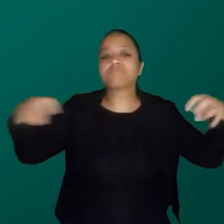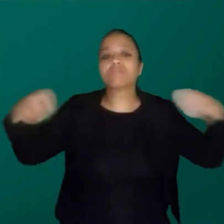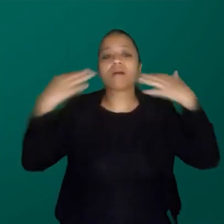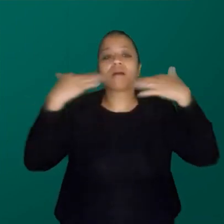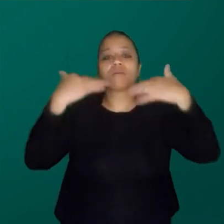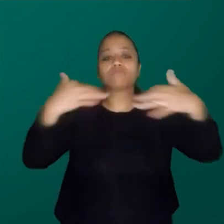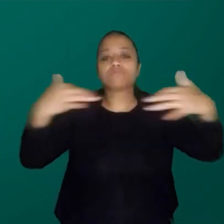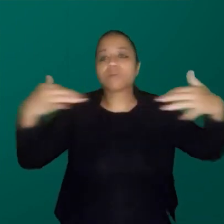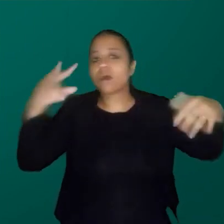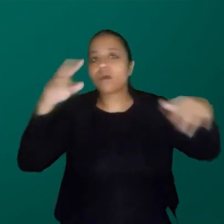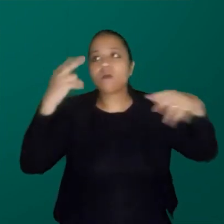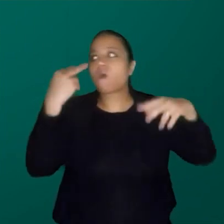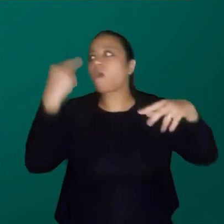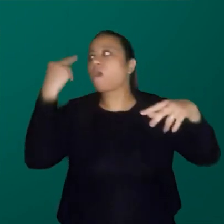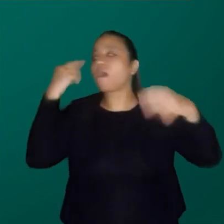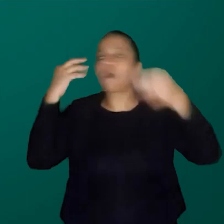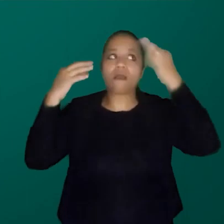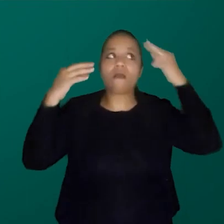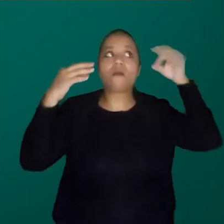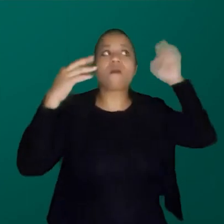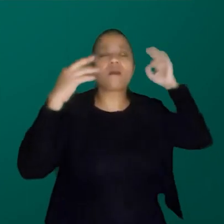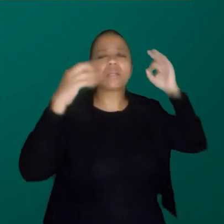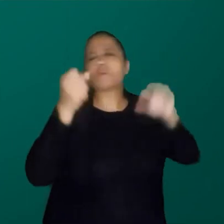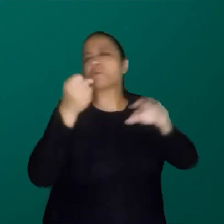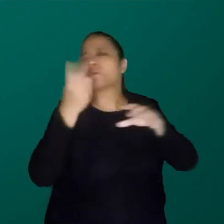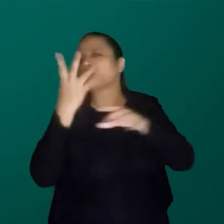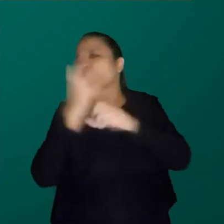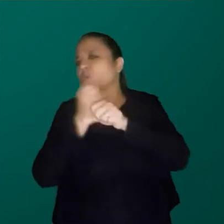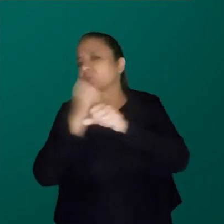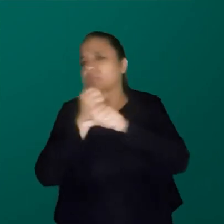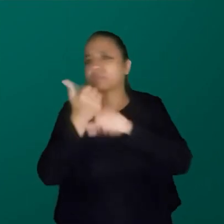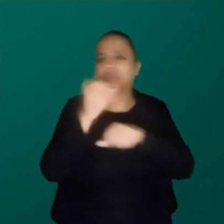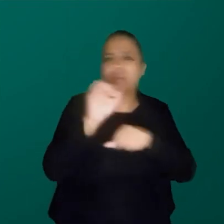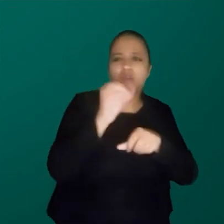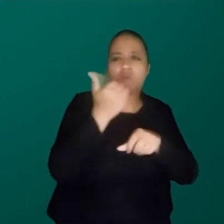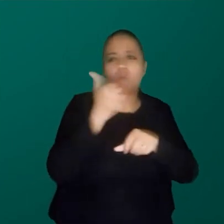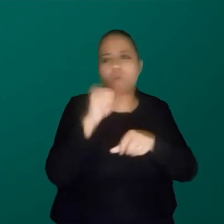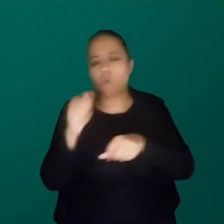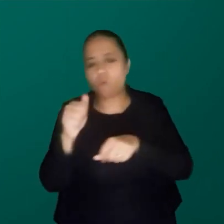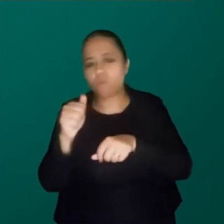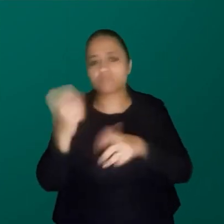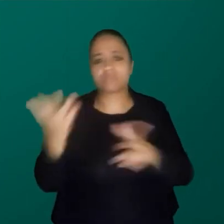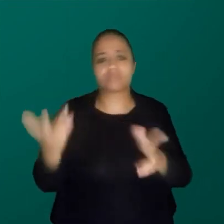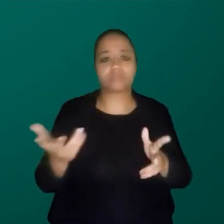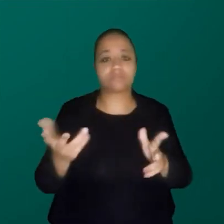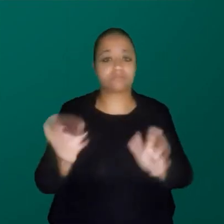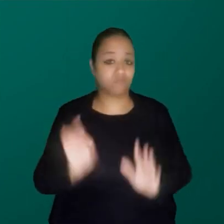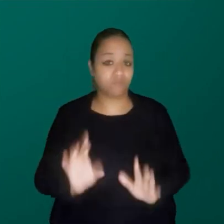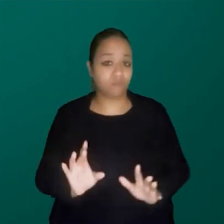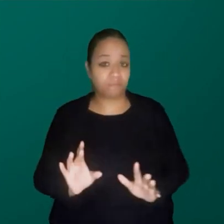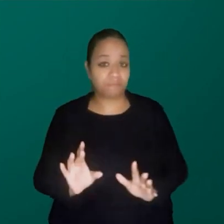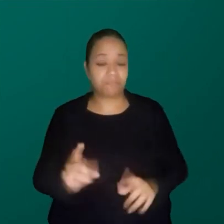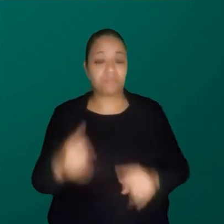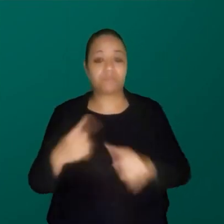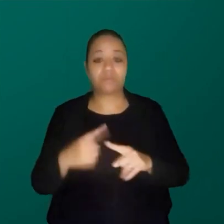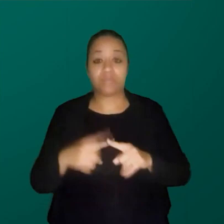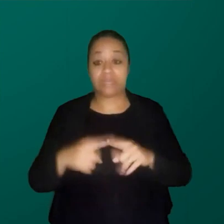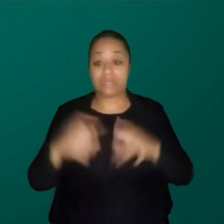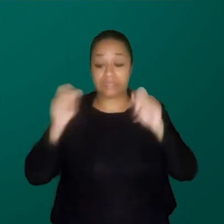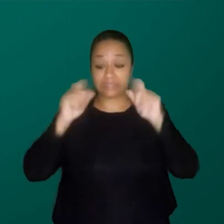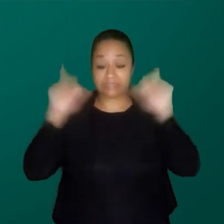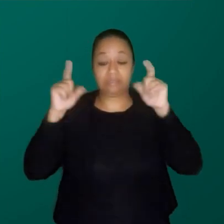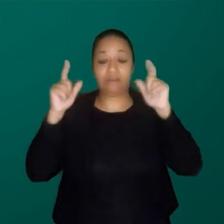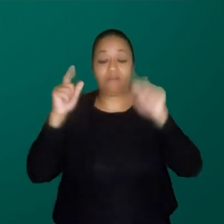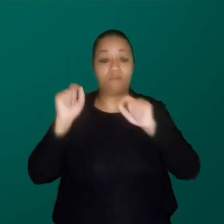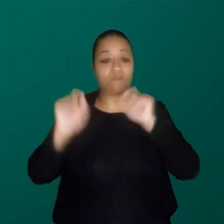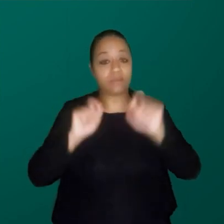olharem para trás, eu contei 10, 11, não sei se tem alguém que eu não contei, mas, enfim, para chamar atenção para esse